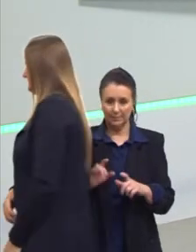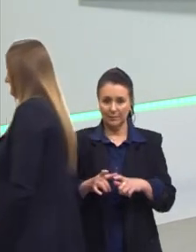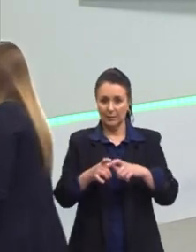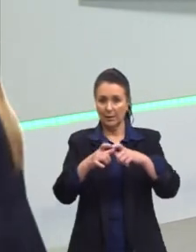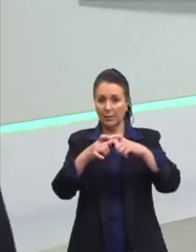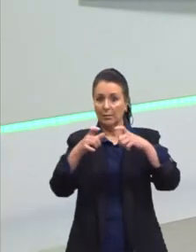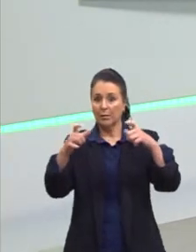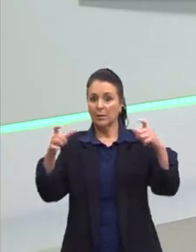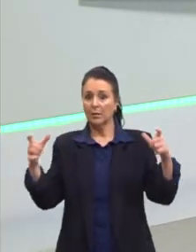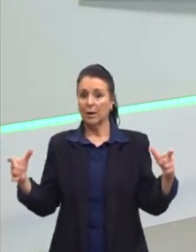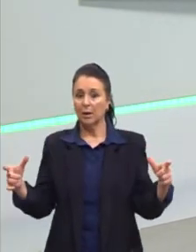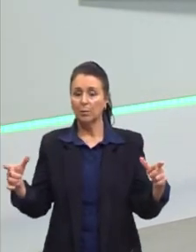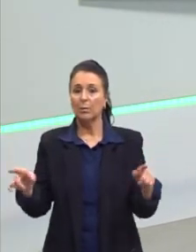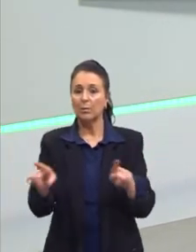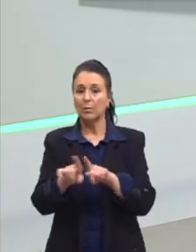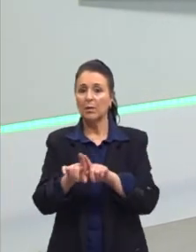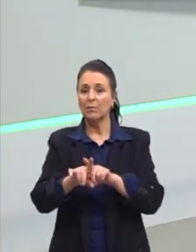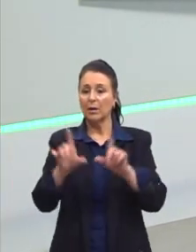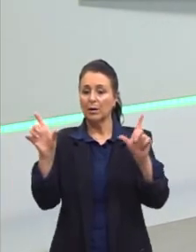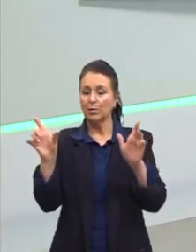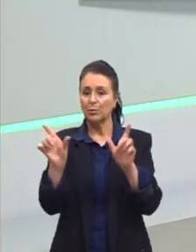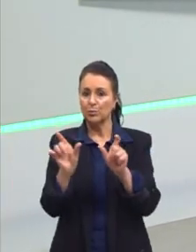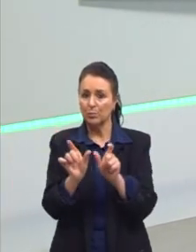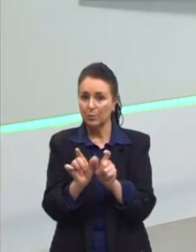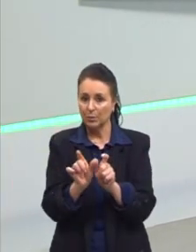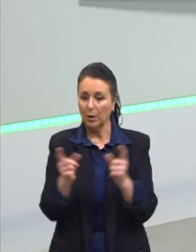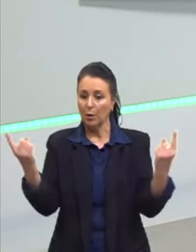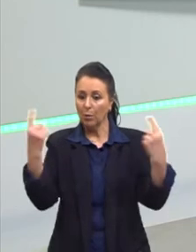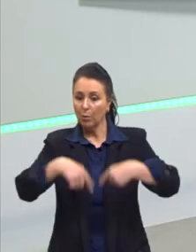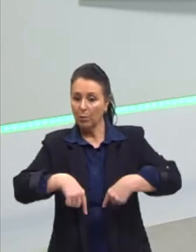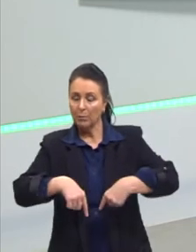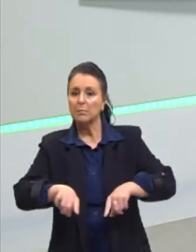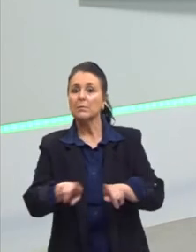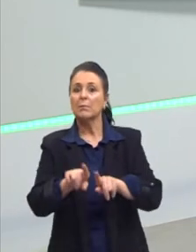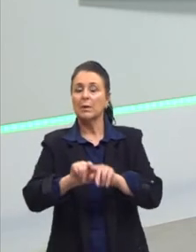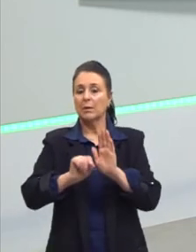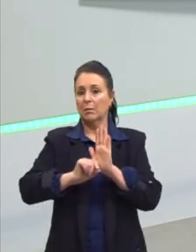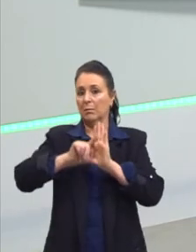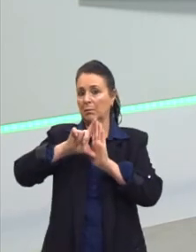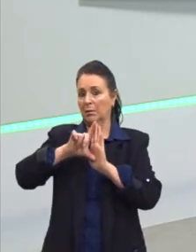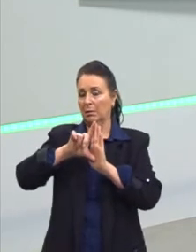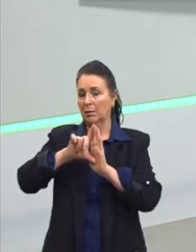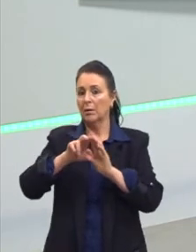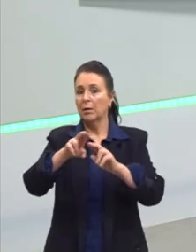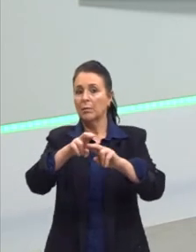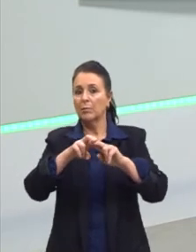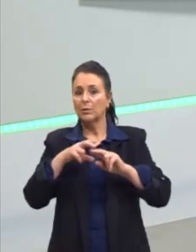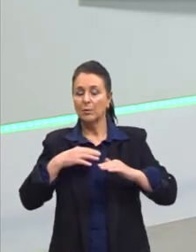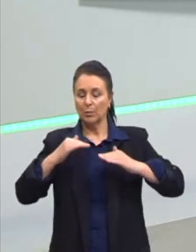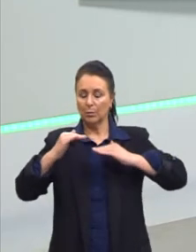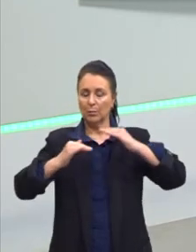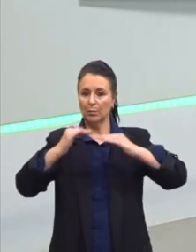diminuindo. E a competição por esses recursos vão aumentando. E aí, então, há um equilíbrio naquele ambiente.